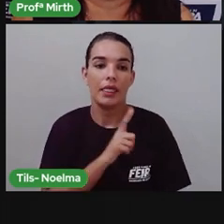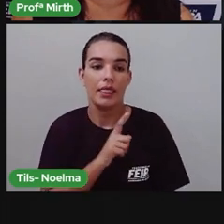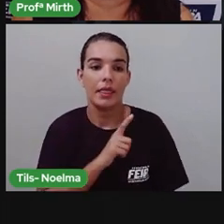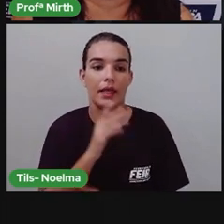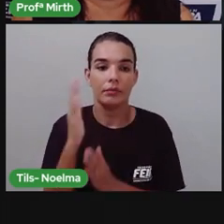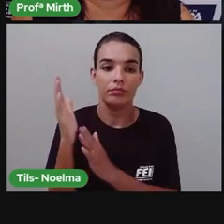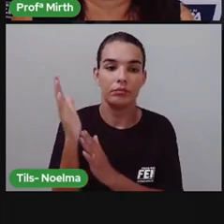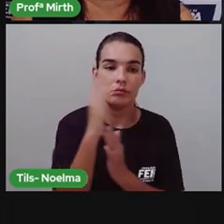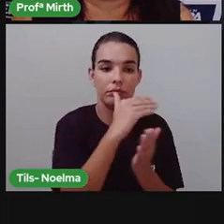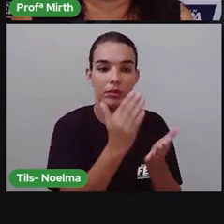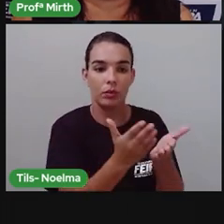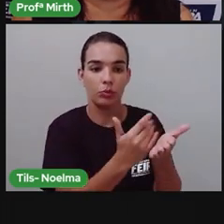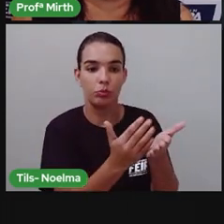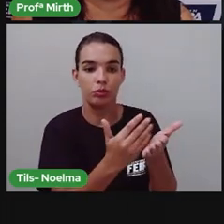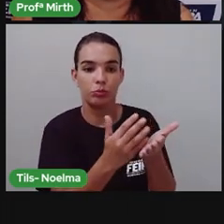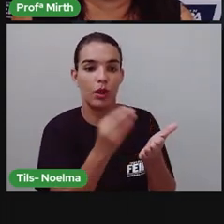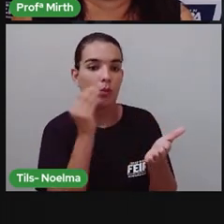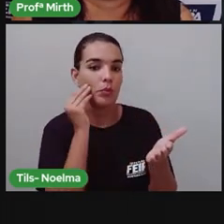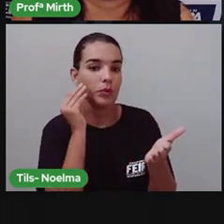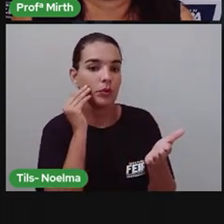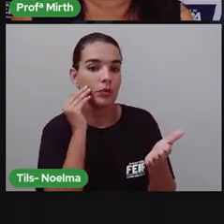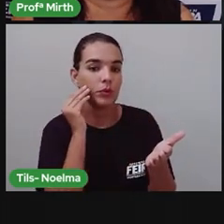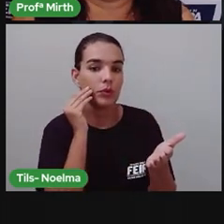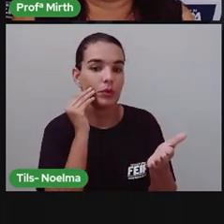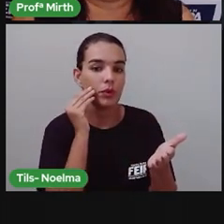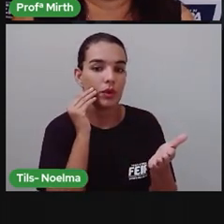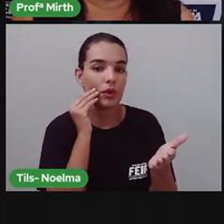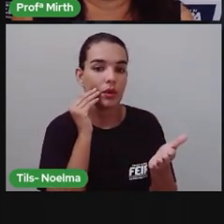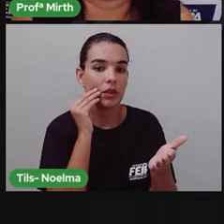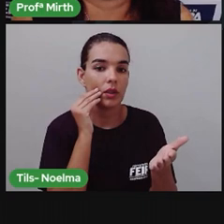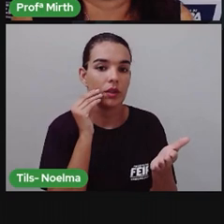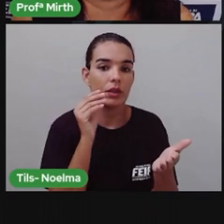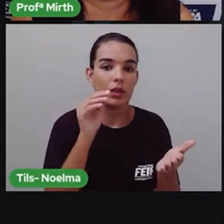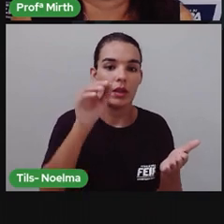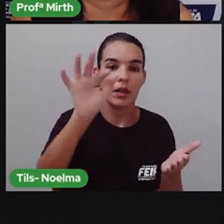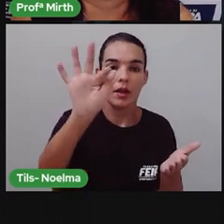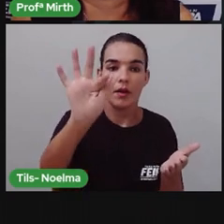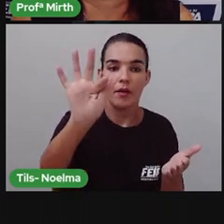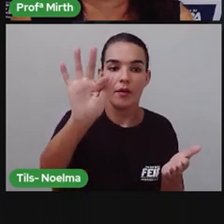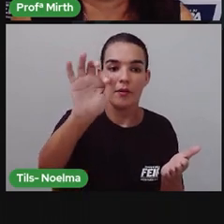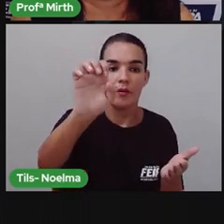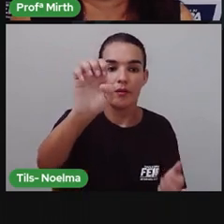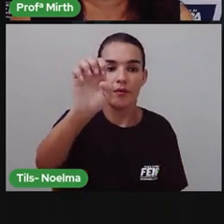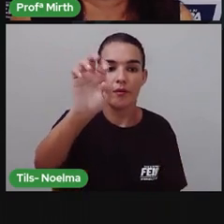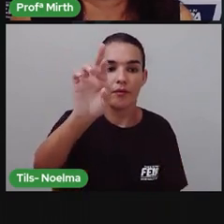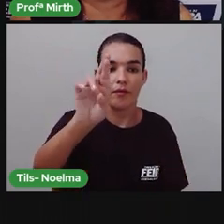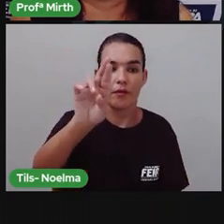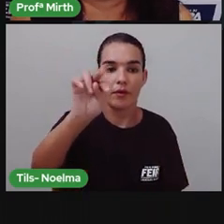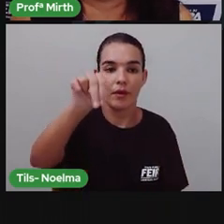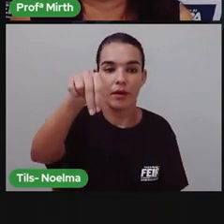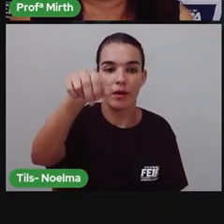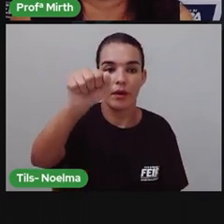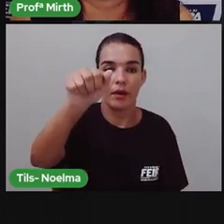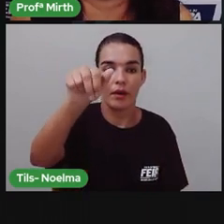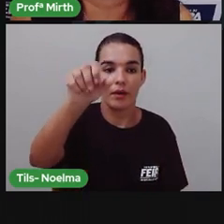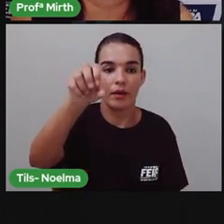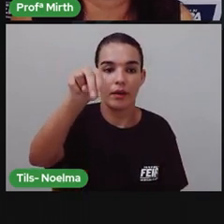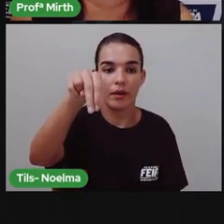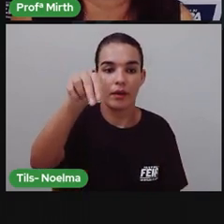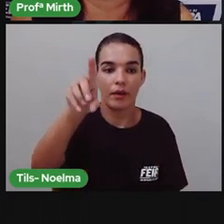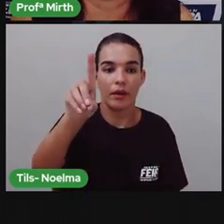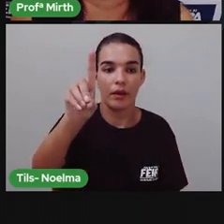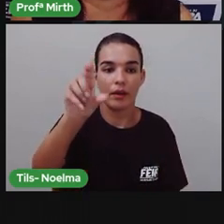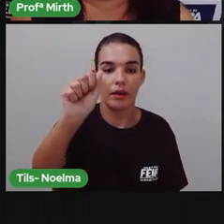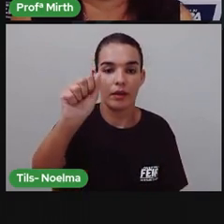prólogo, ato e epílogo, que conta aí um pouquinho também da vida dela. Nós temos Rita Lee, uma